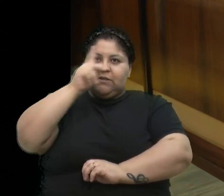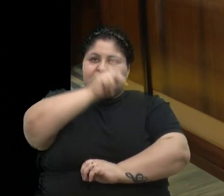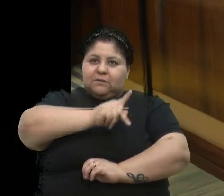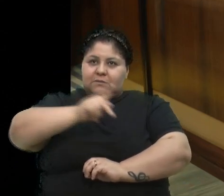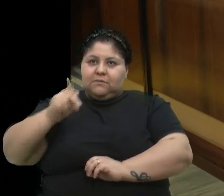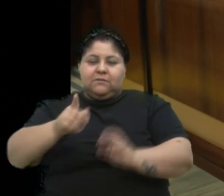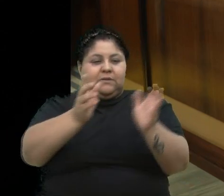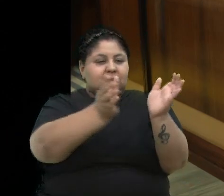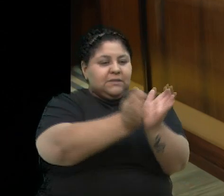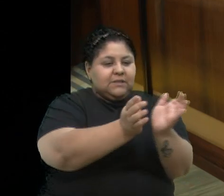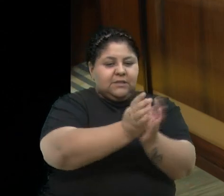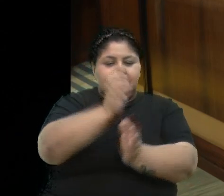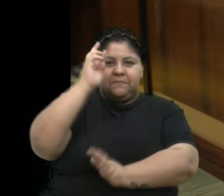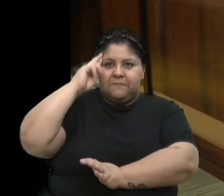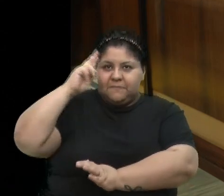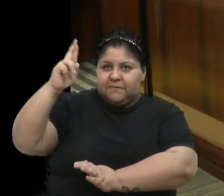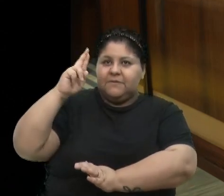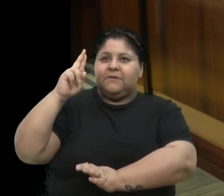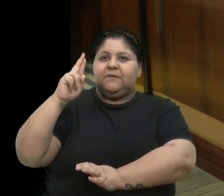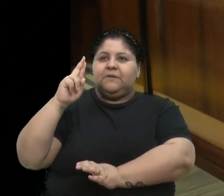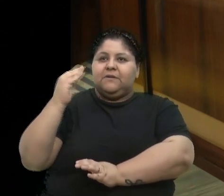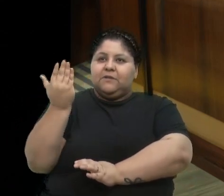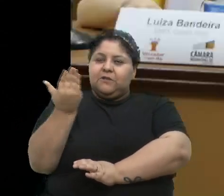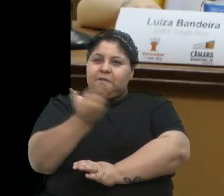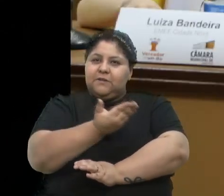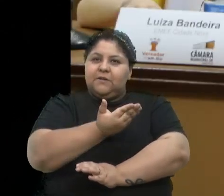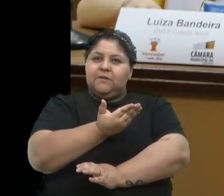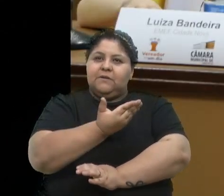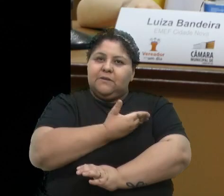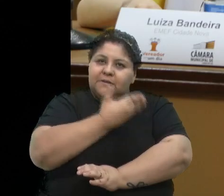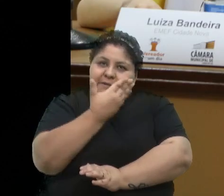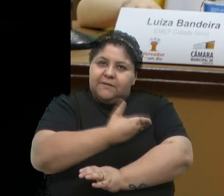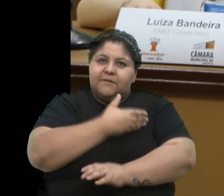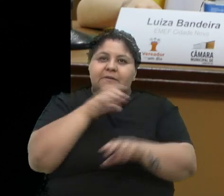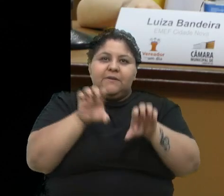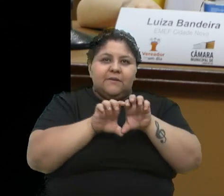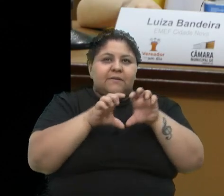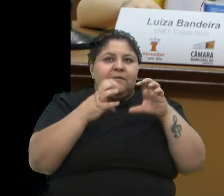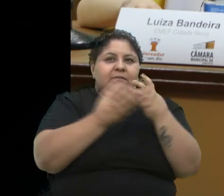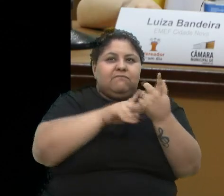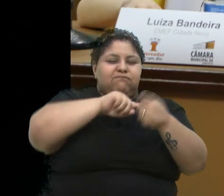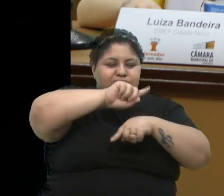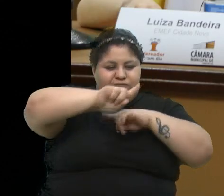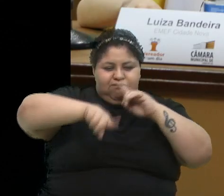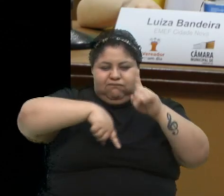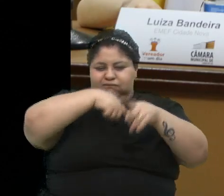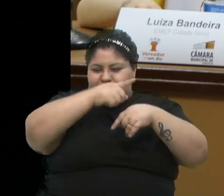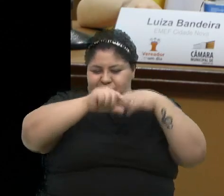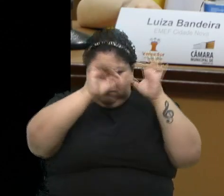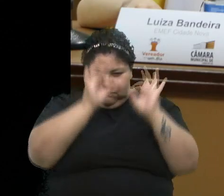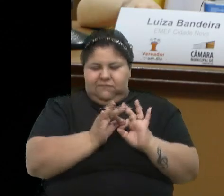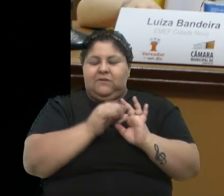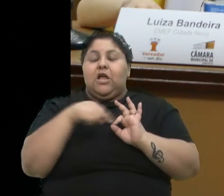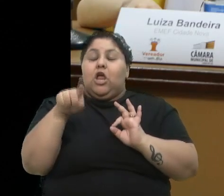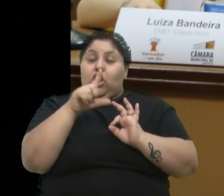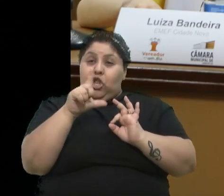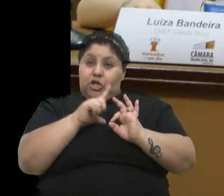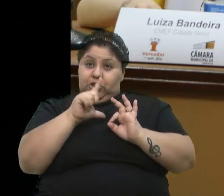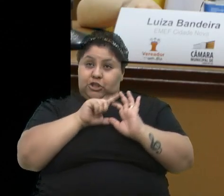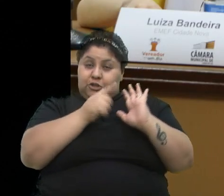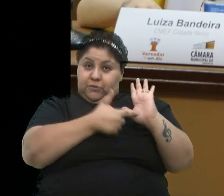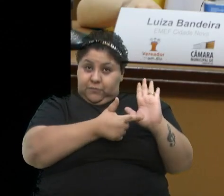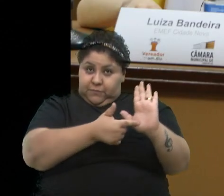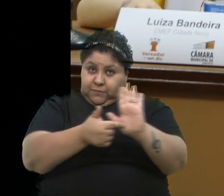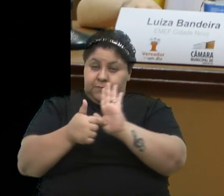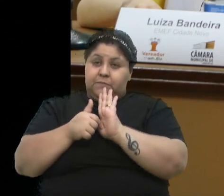as equipes diretivas, os seus colegas de sala, as comunidades se envolvem efetivamente. Nós tivemos a apresentação